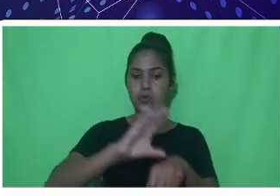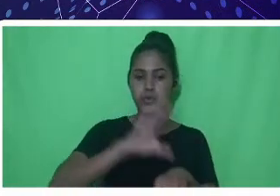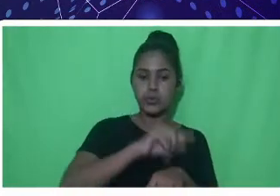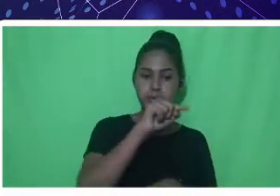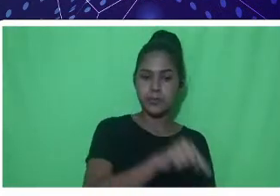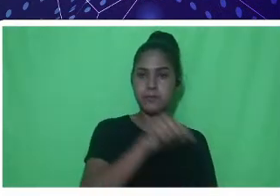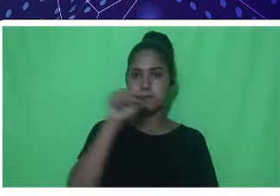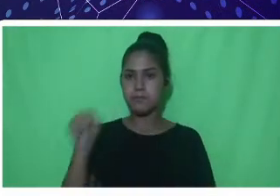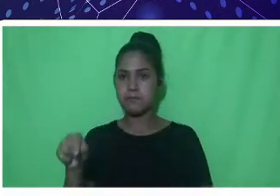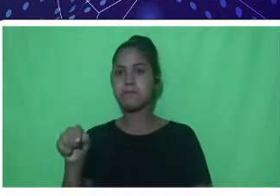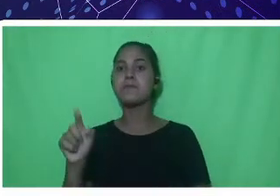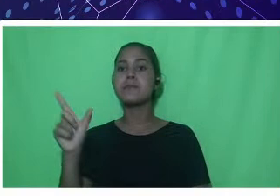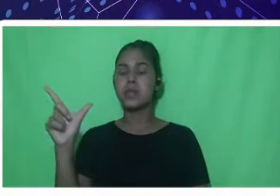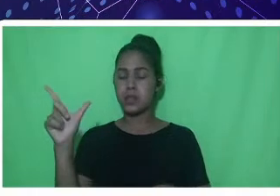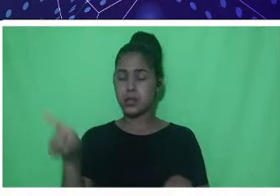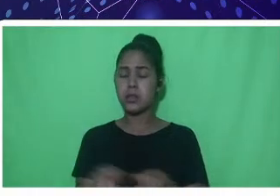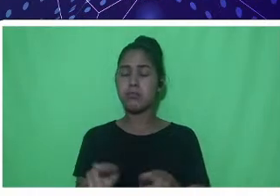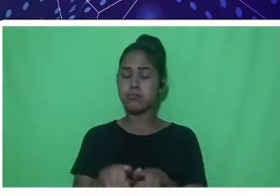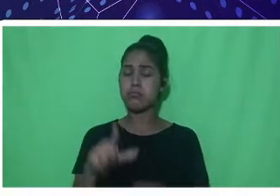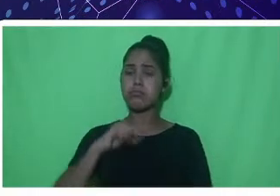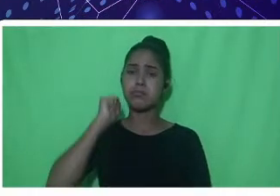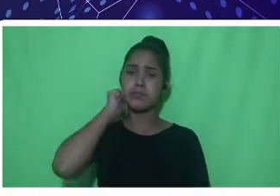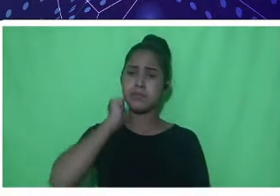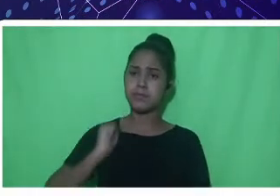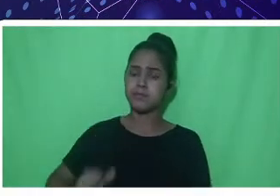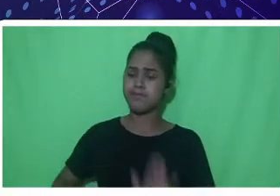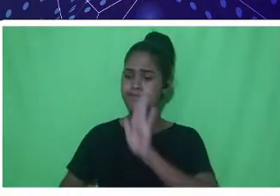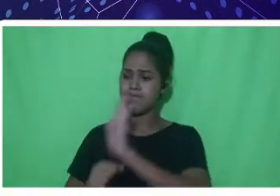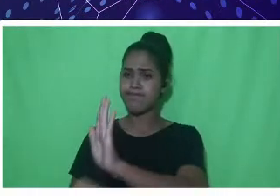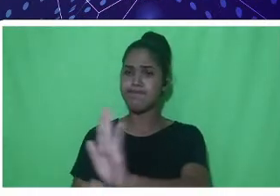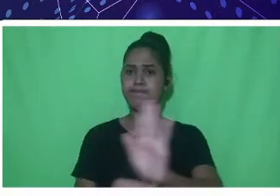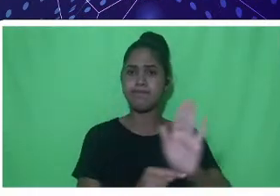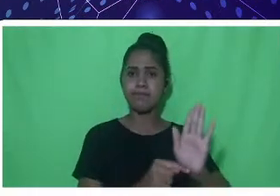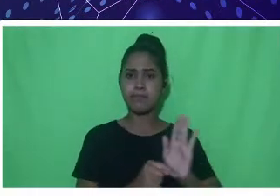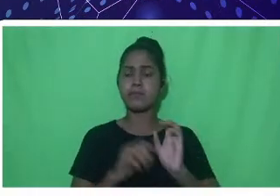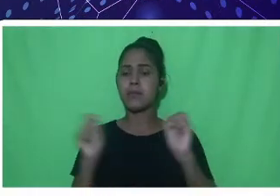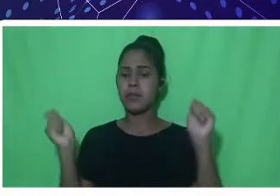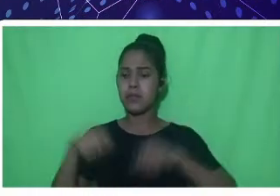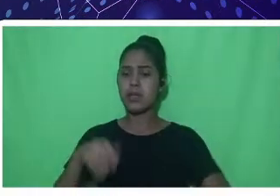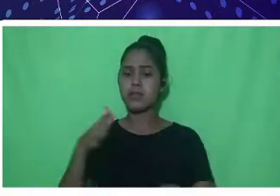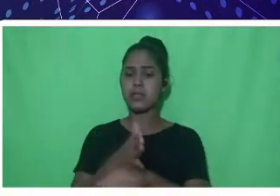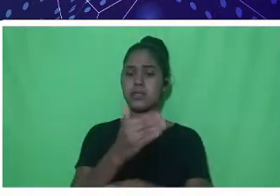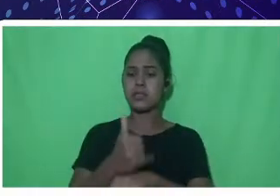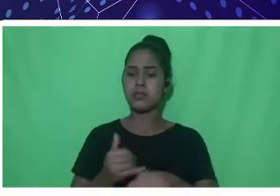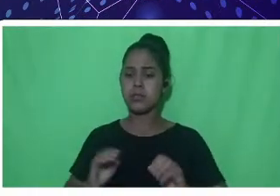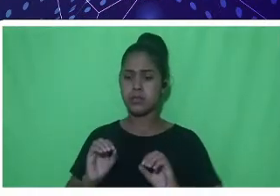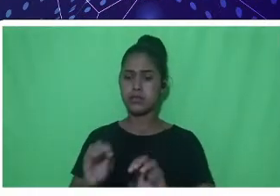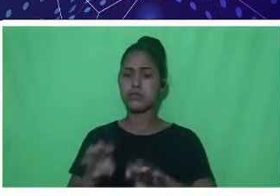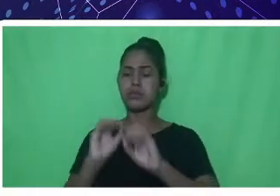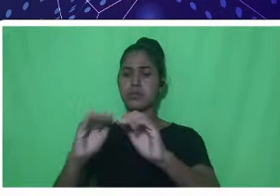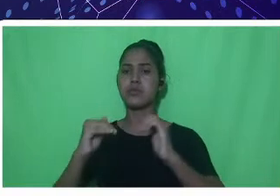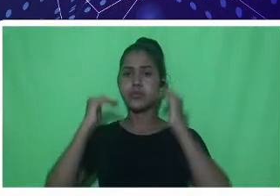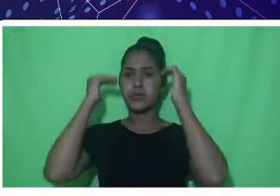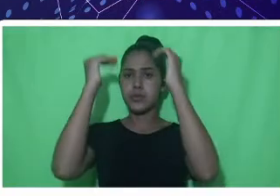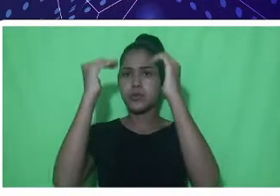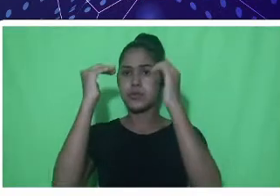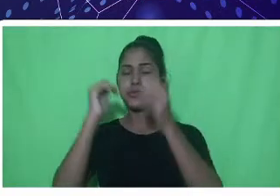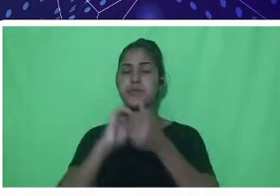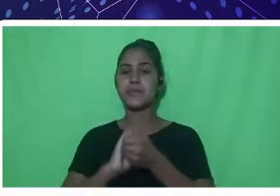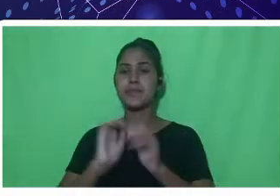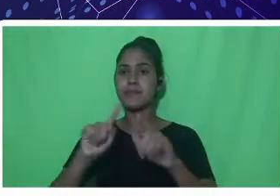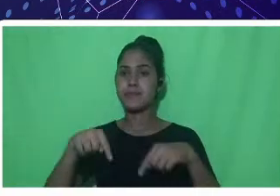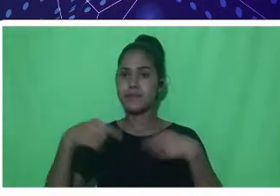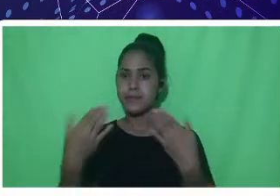o acesso e permanência no ensino superior de qualidade, gratuito e tudo. Depois desse breve